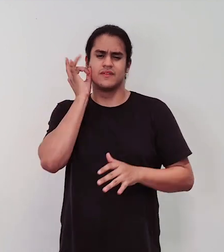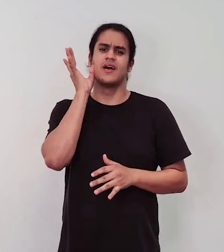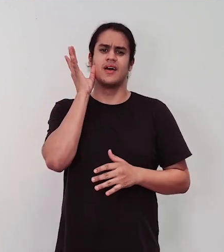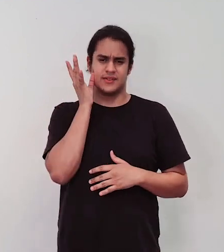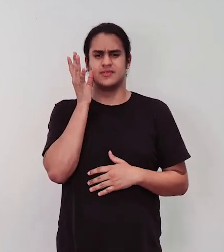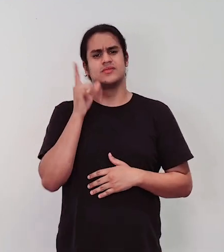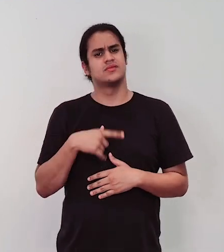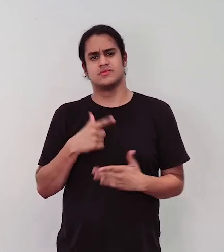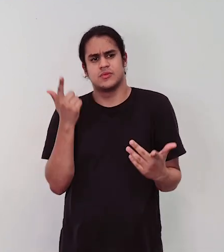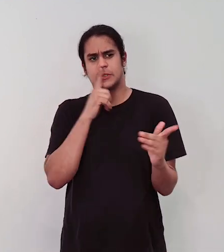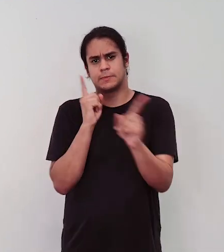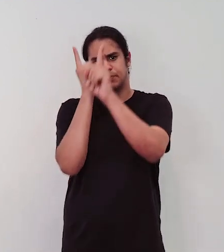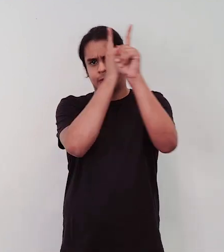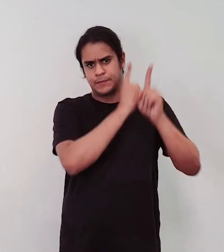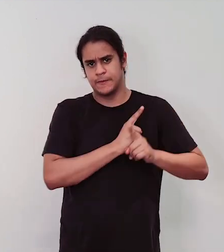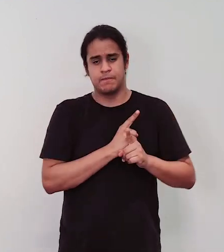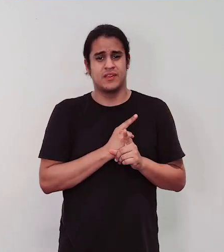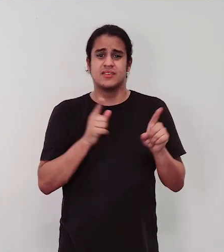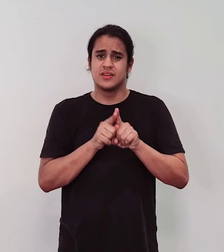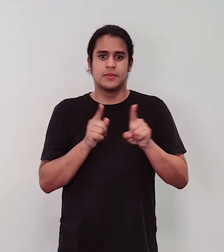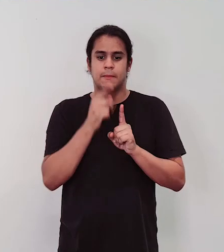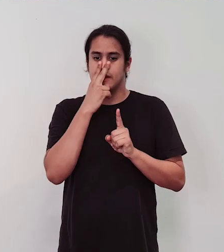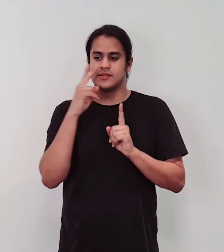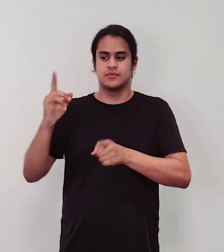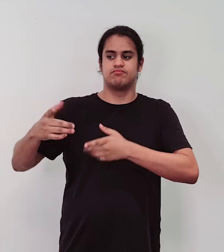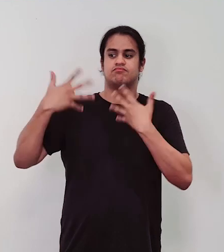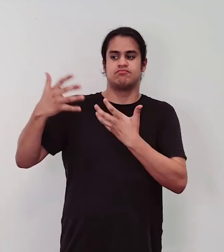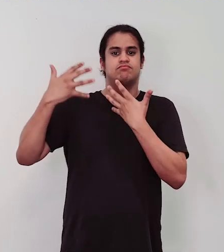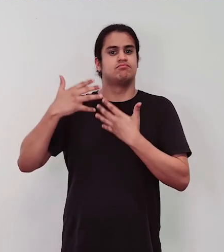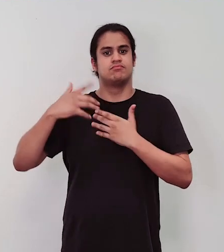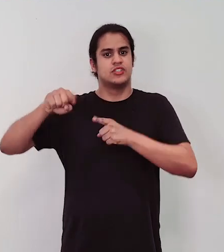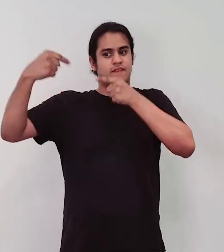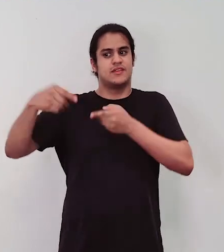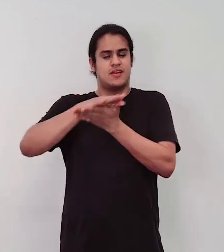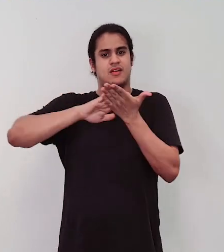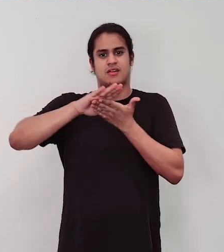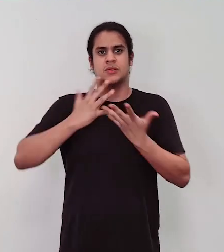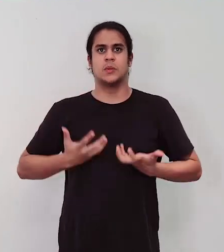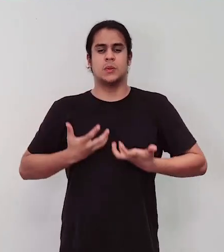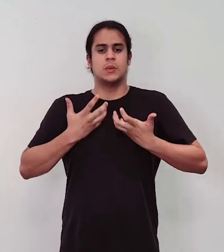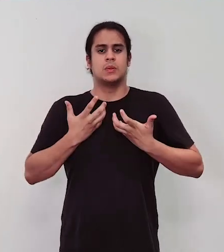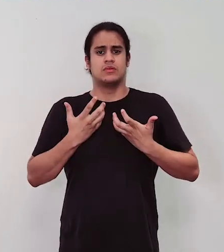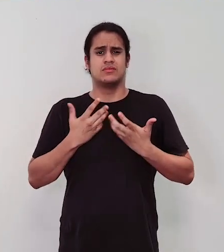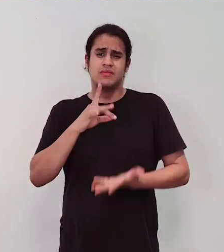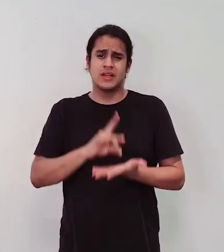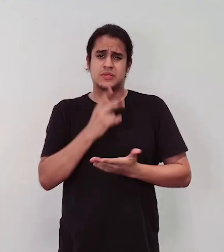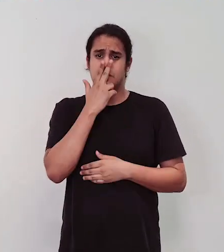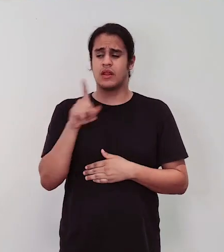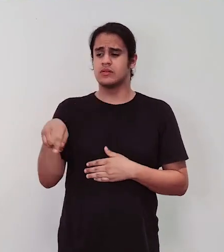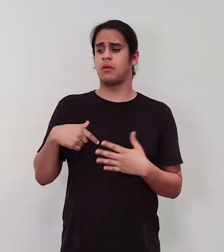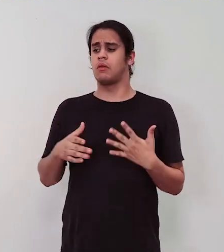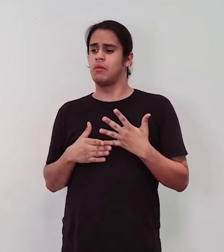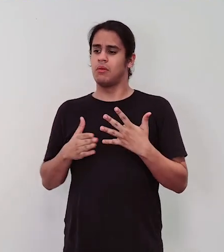assim, a gente tem muito acesso a elas, e são imagens pouco desafiadoras ou instigantes, e que, na verdade, elas acabam subestimando as pessoas que